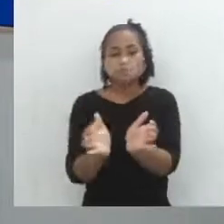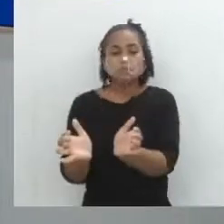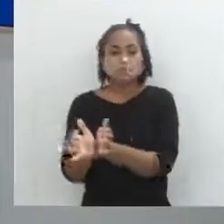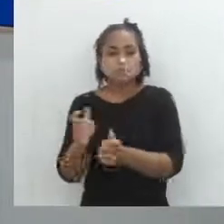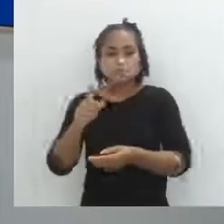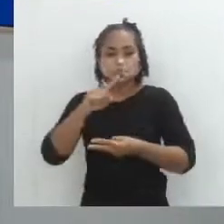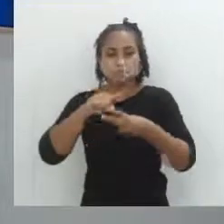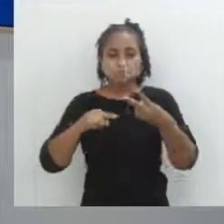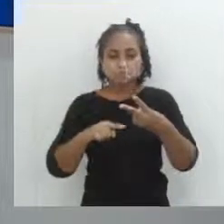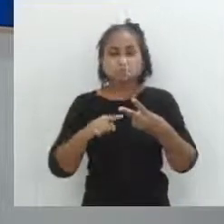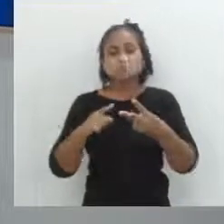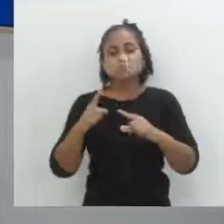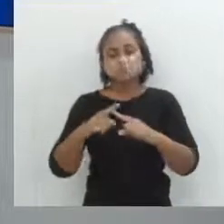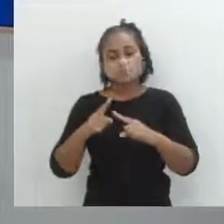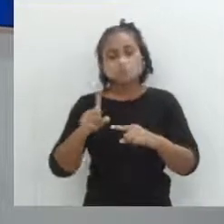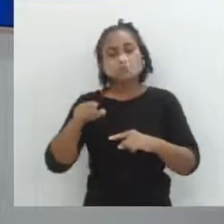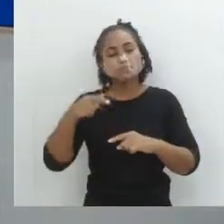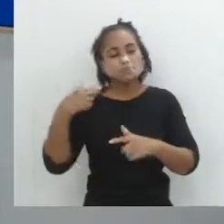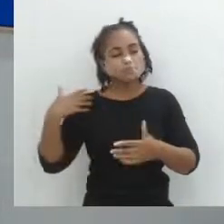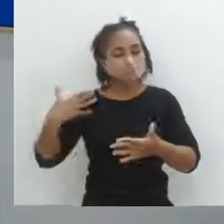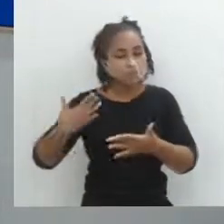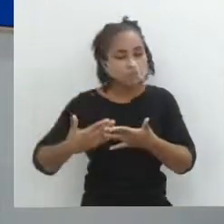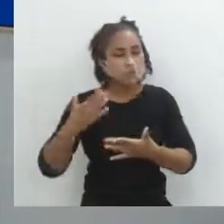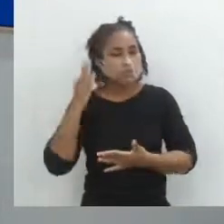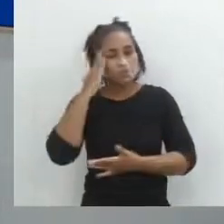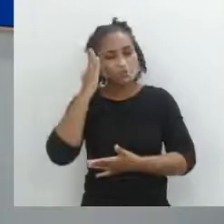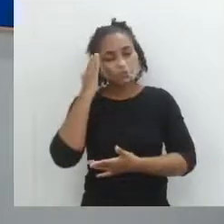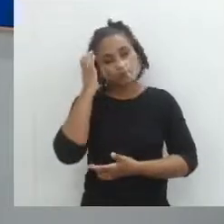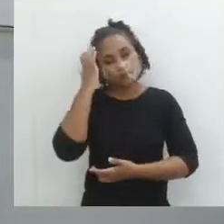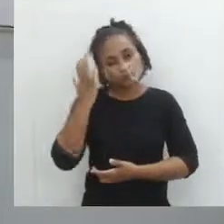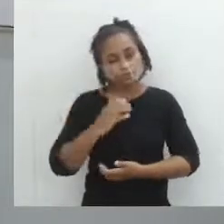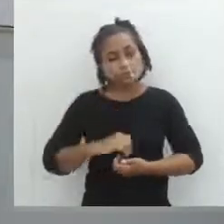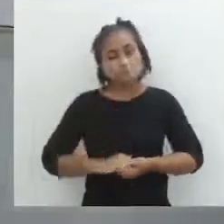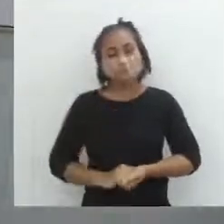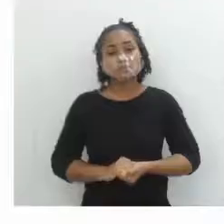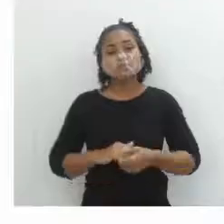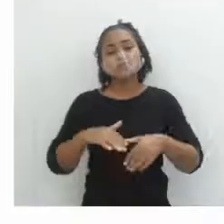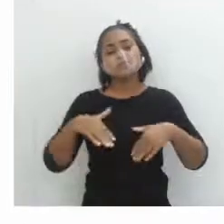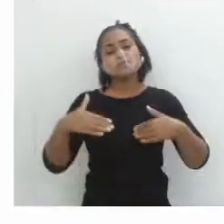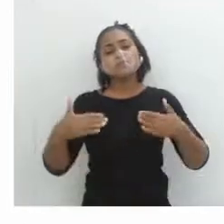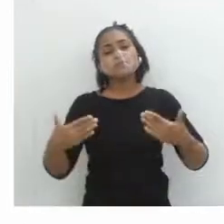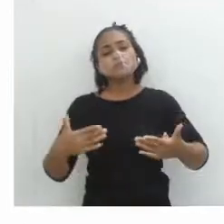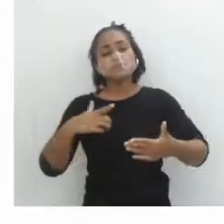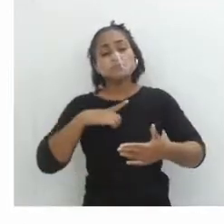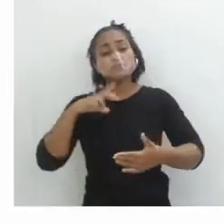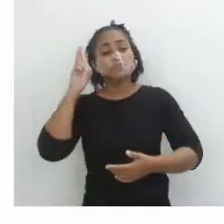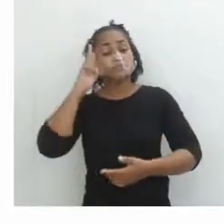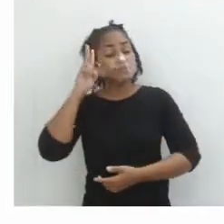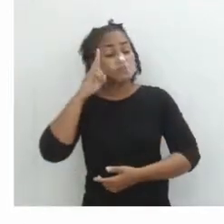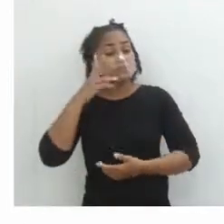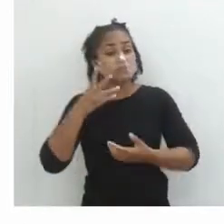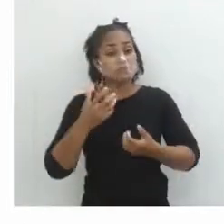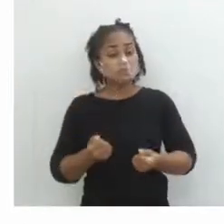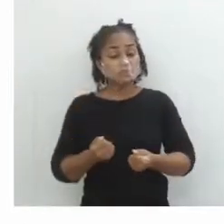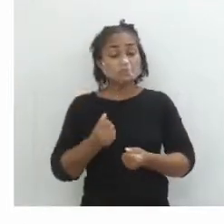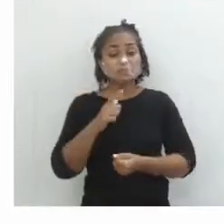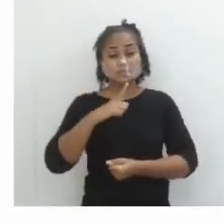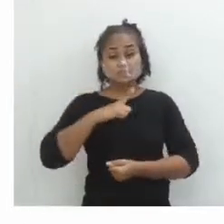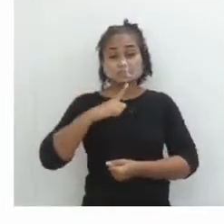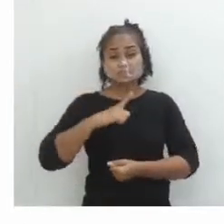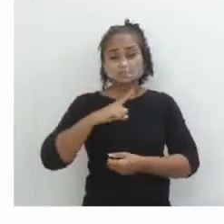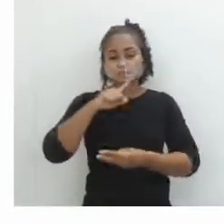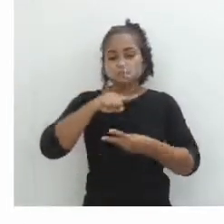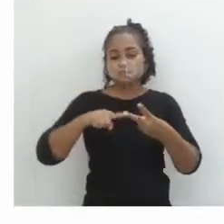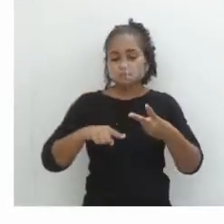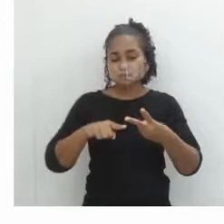formas e aí no decorrer da aula vocês vão entender com mais facilidade. Para isso, vamos lembrar que a água é formada